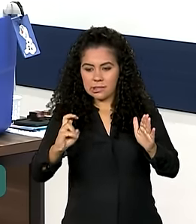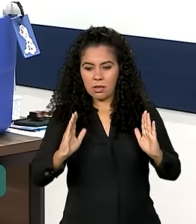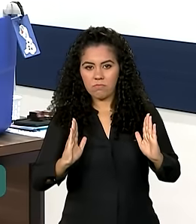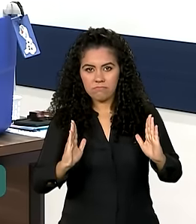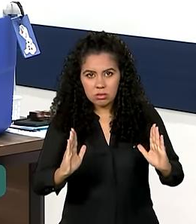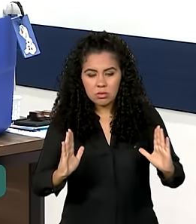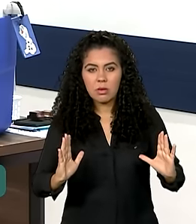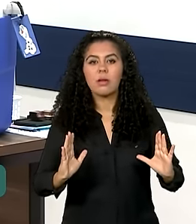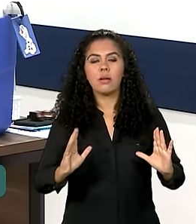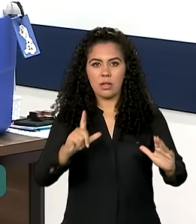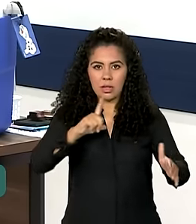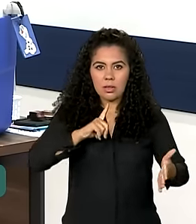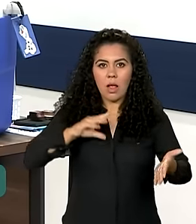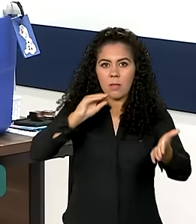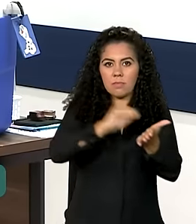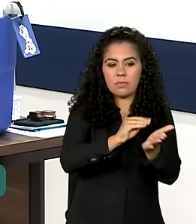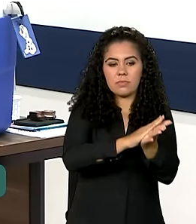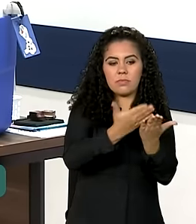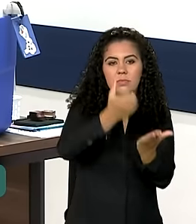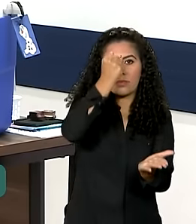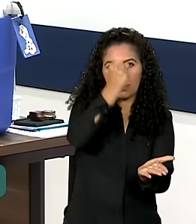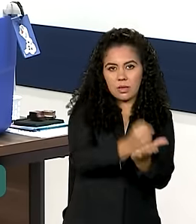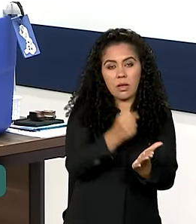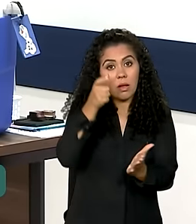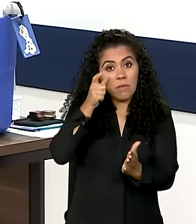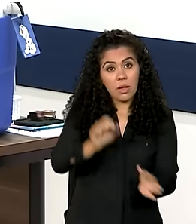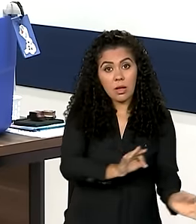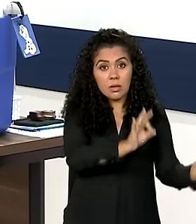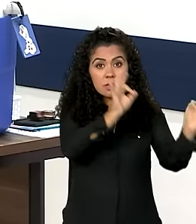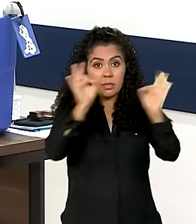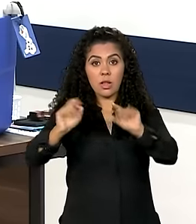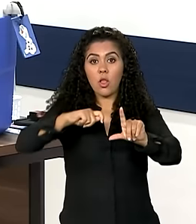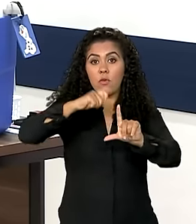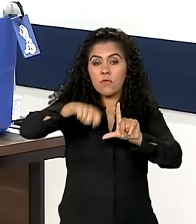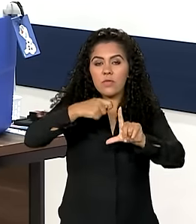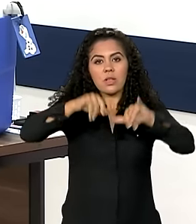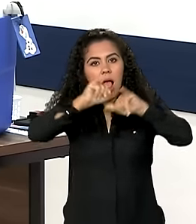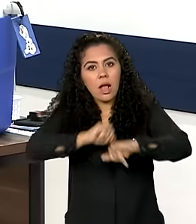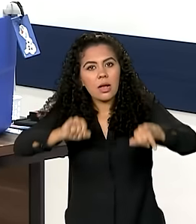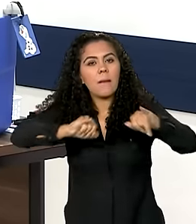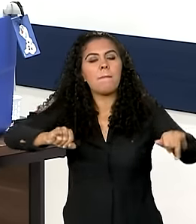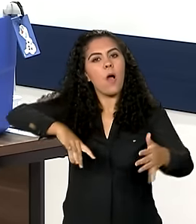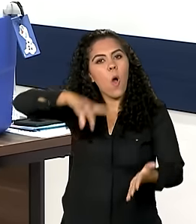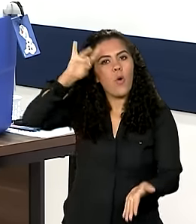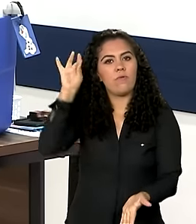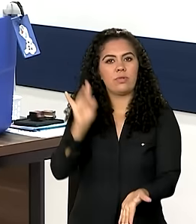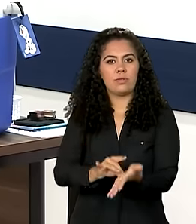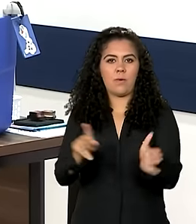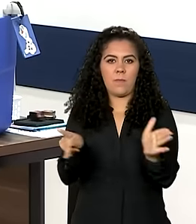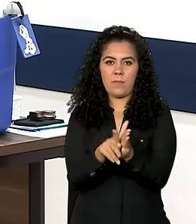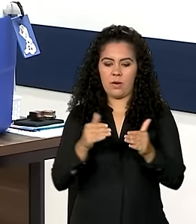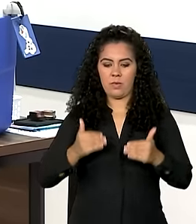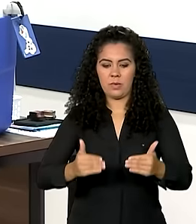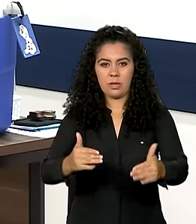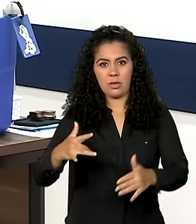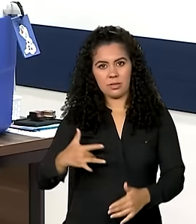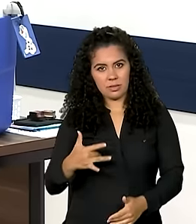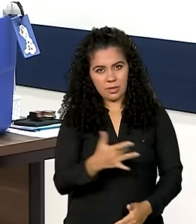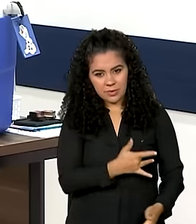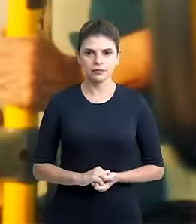incluído aí no calendário de vacinação. Vamos assistir agora ao vídeo da campanha oficial do Ministério da Saúde.